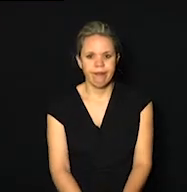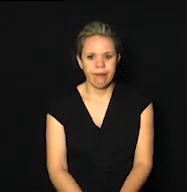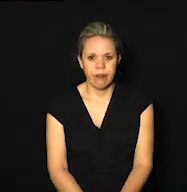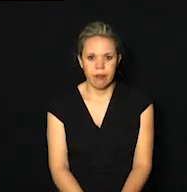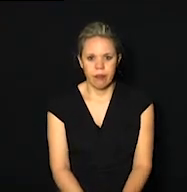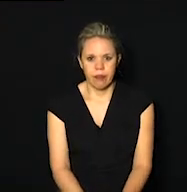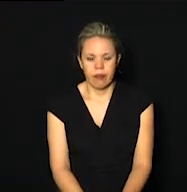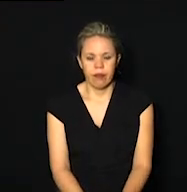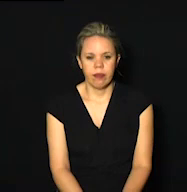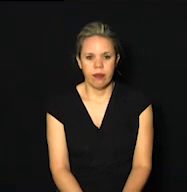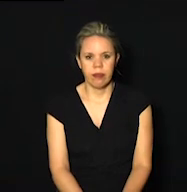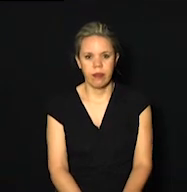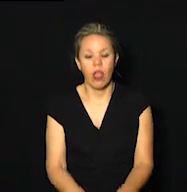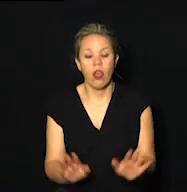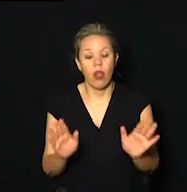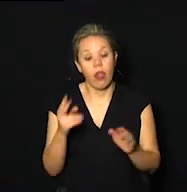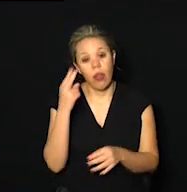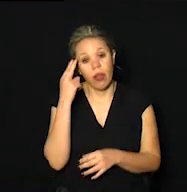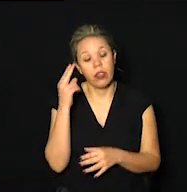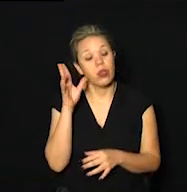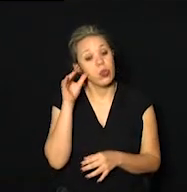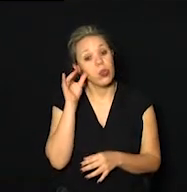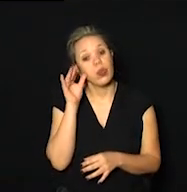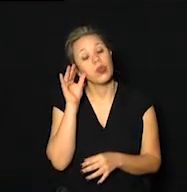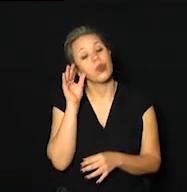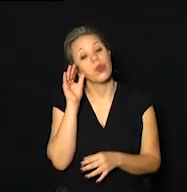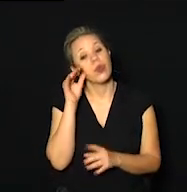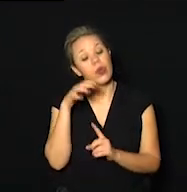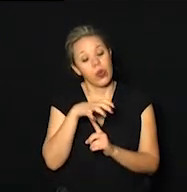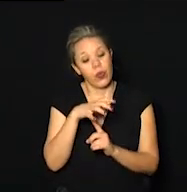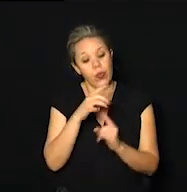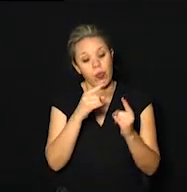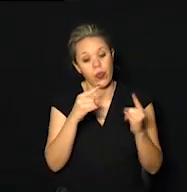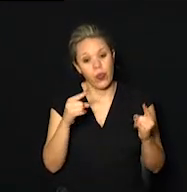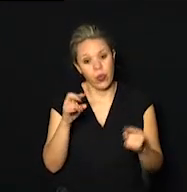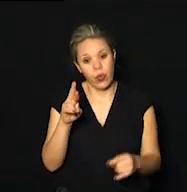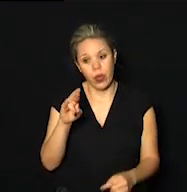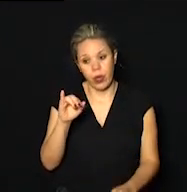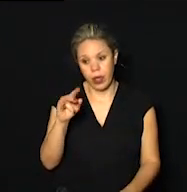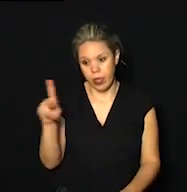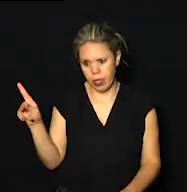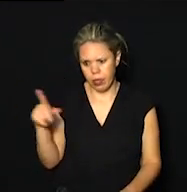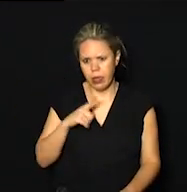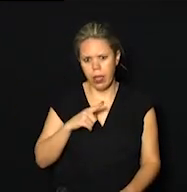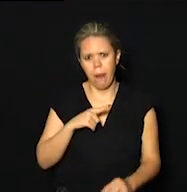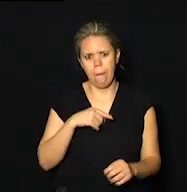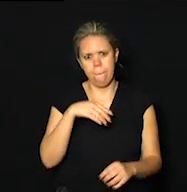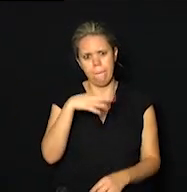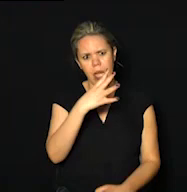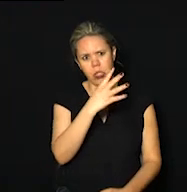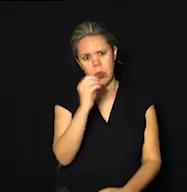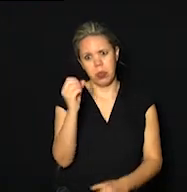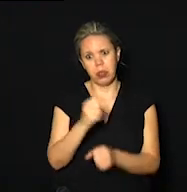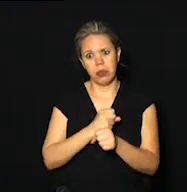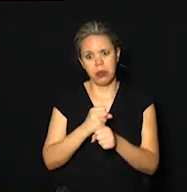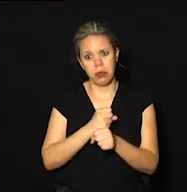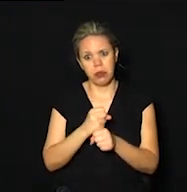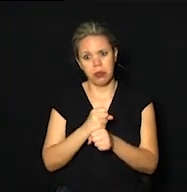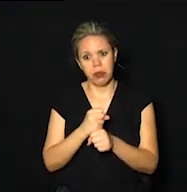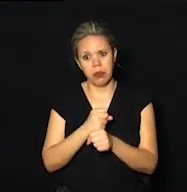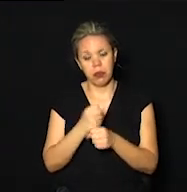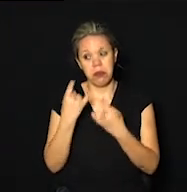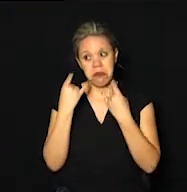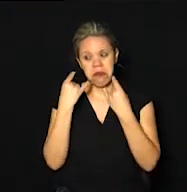E olha só, Gabriel, só uma curiosidade. A Feira Hippie existe há mais de 40 anos e atrai